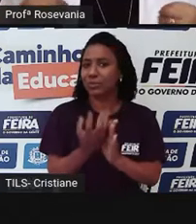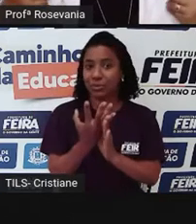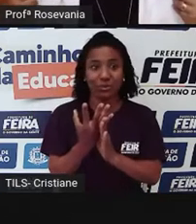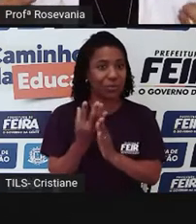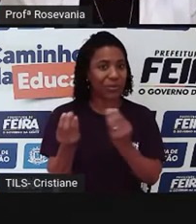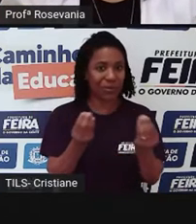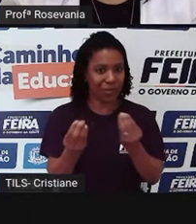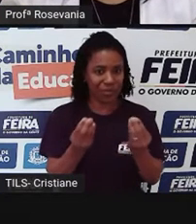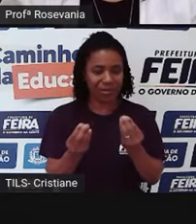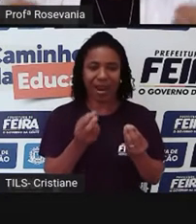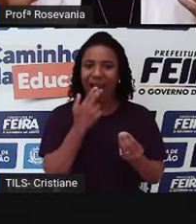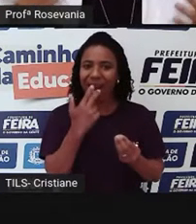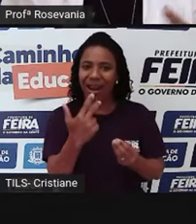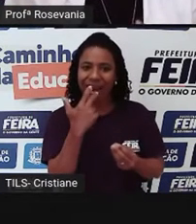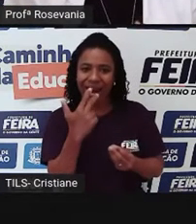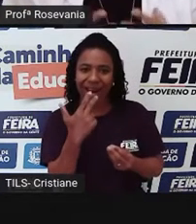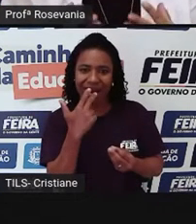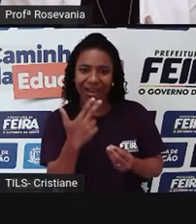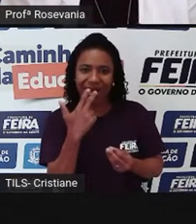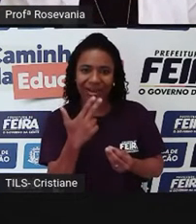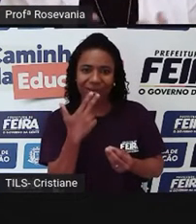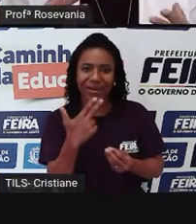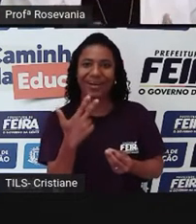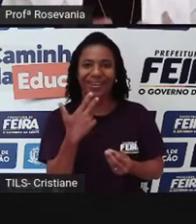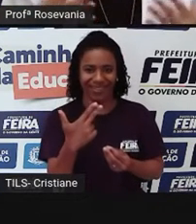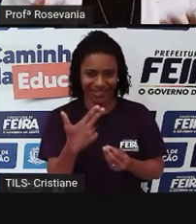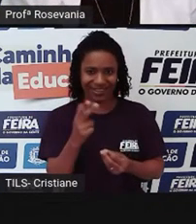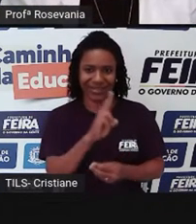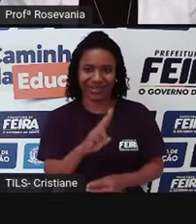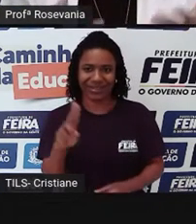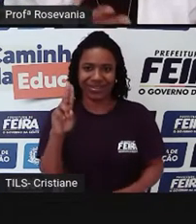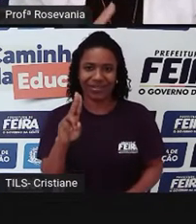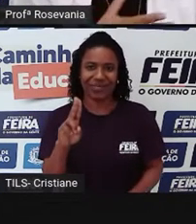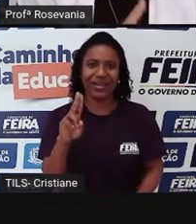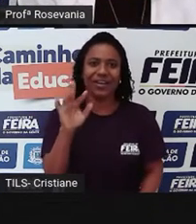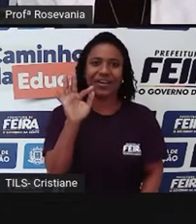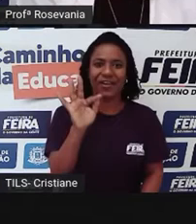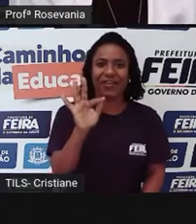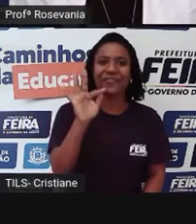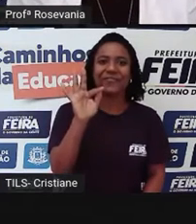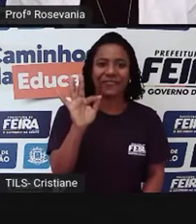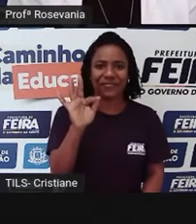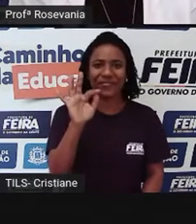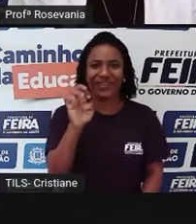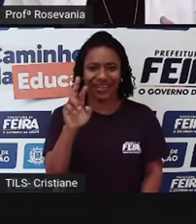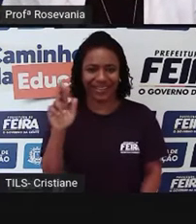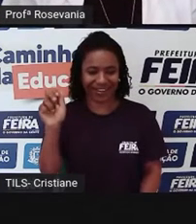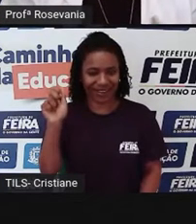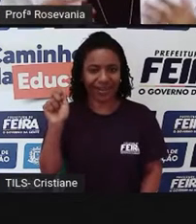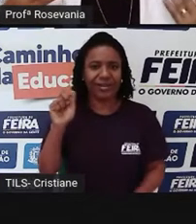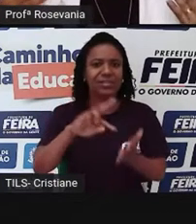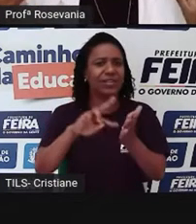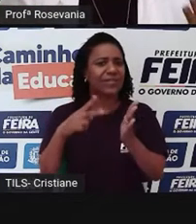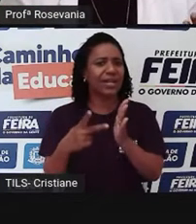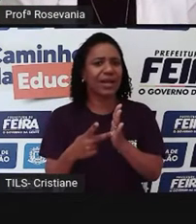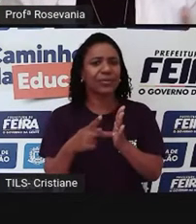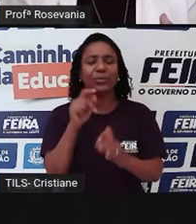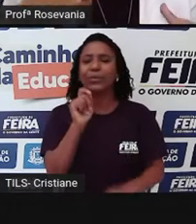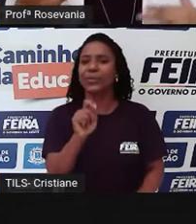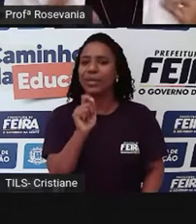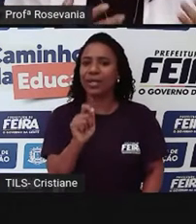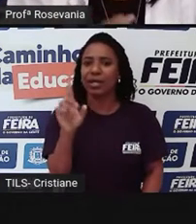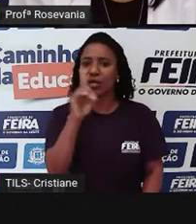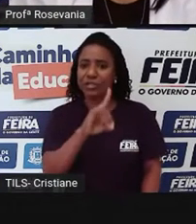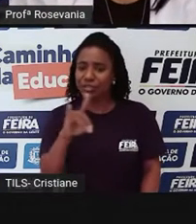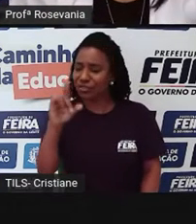em latim, feira, que significa dia santo ou feriado. E a palavra freguês,